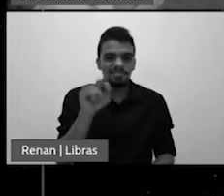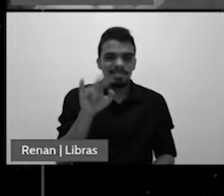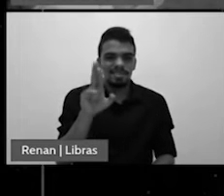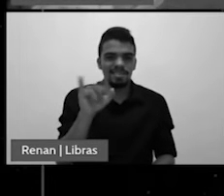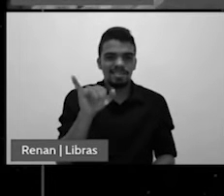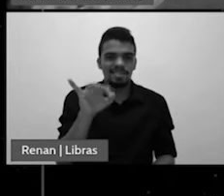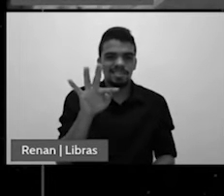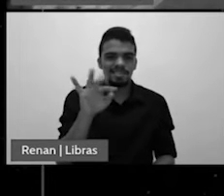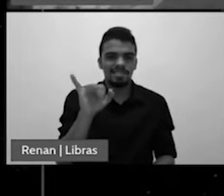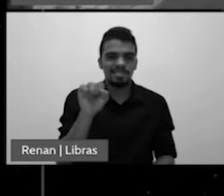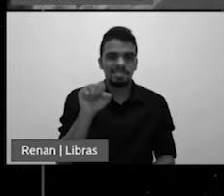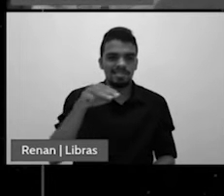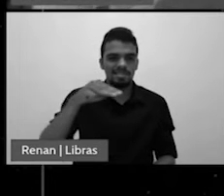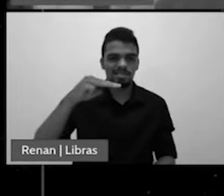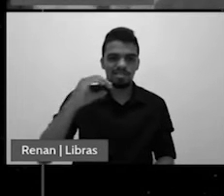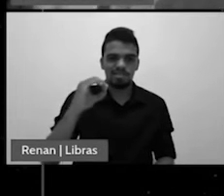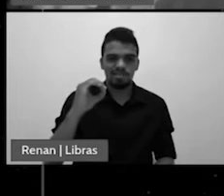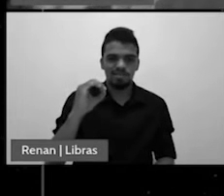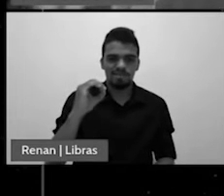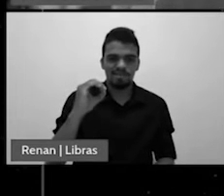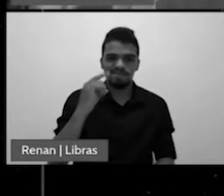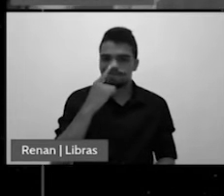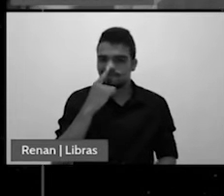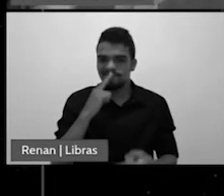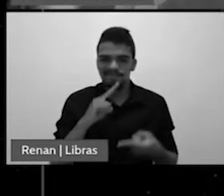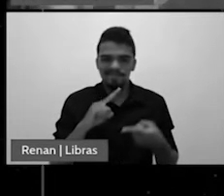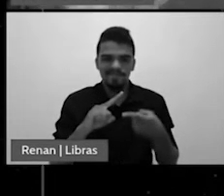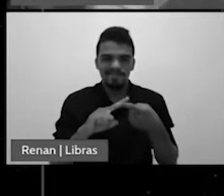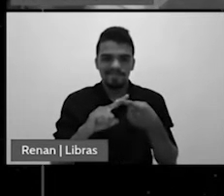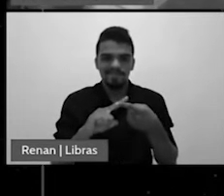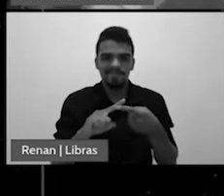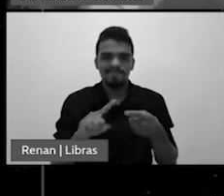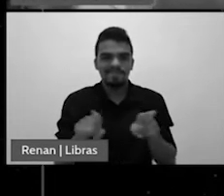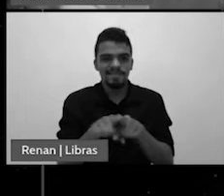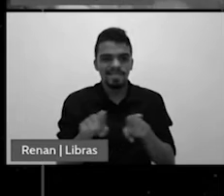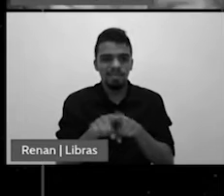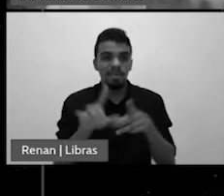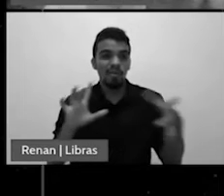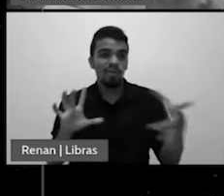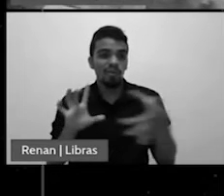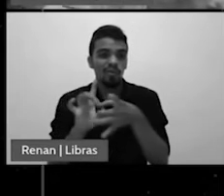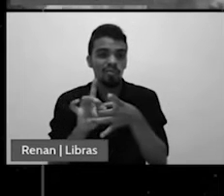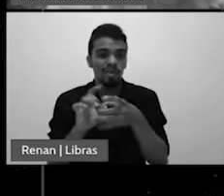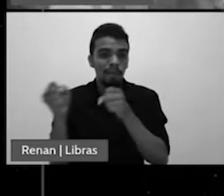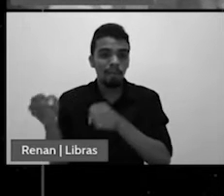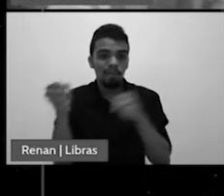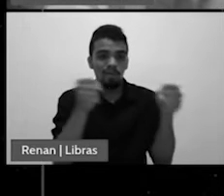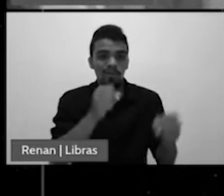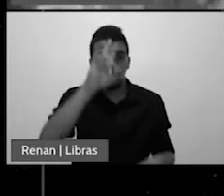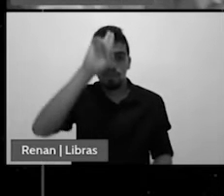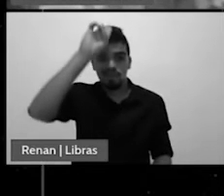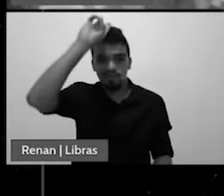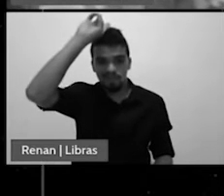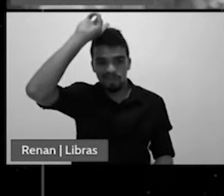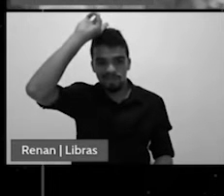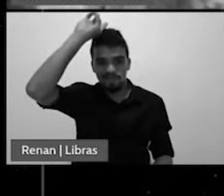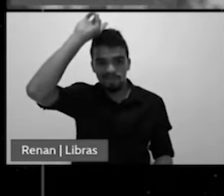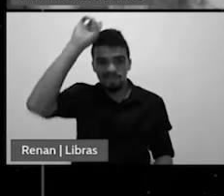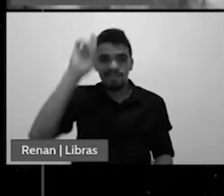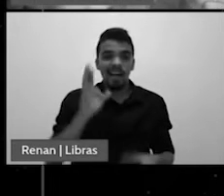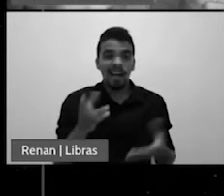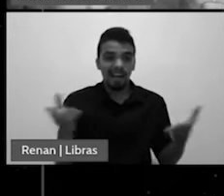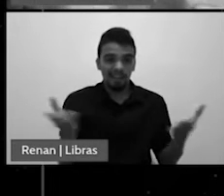estenderão as mãos por sobre o abismo para também apanhar as mãos do poder romano então agora temos os protestantes junto com os